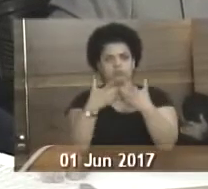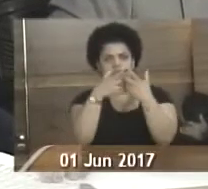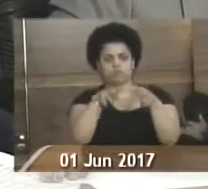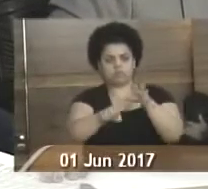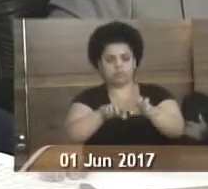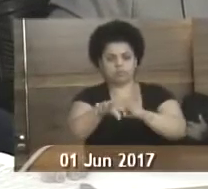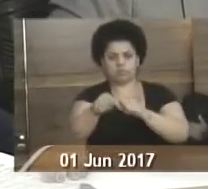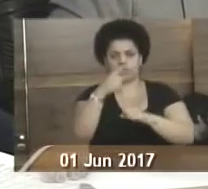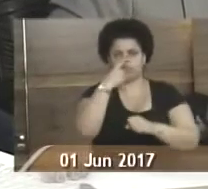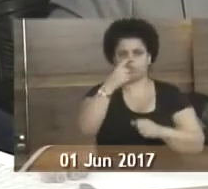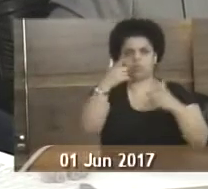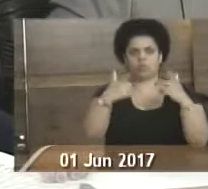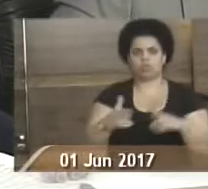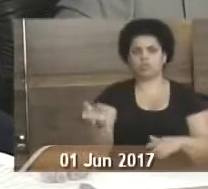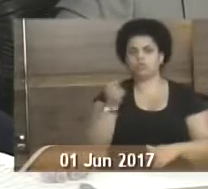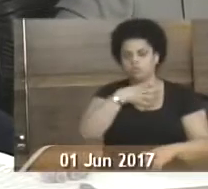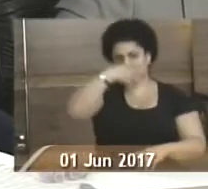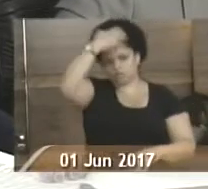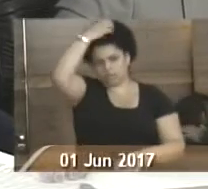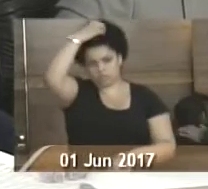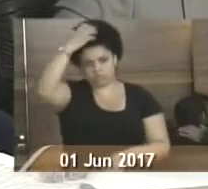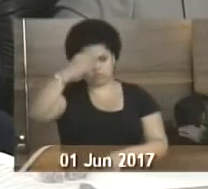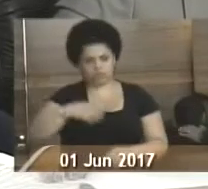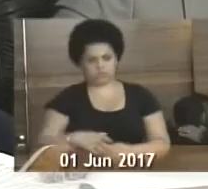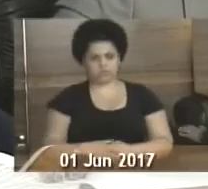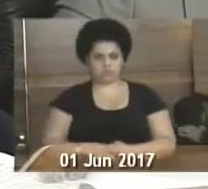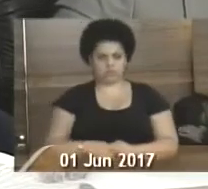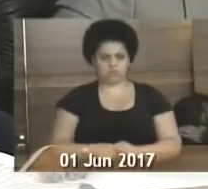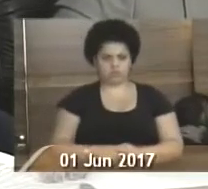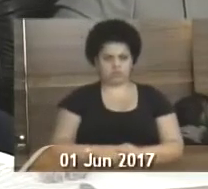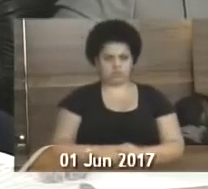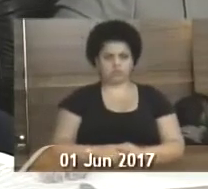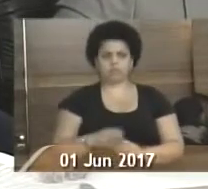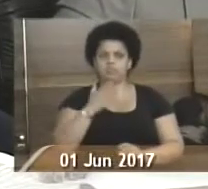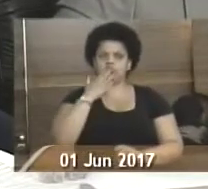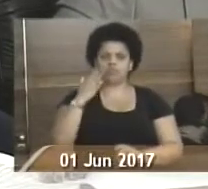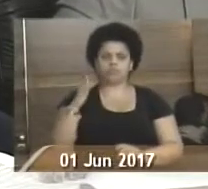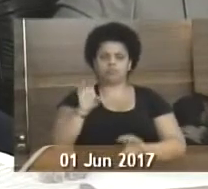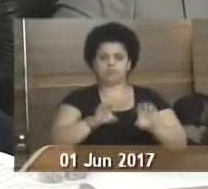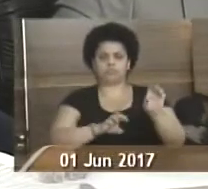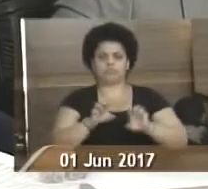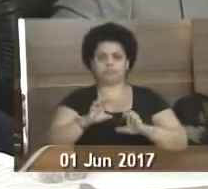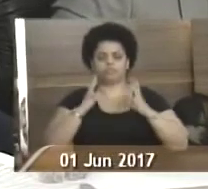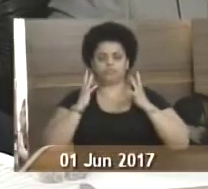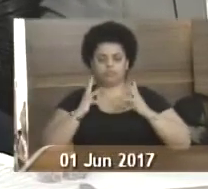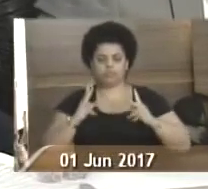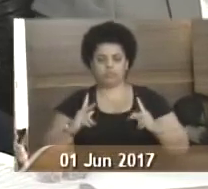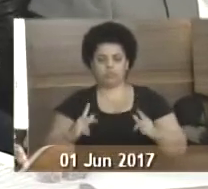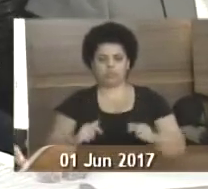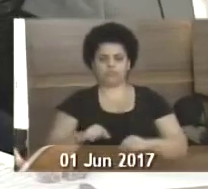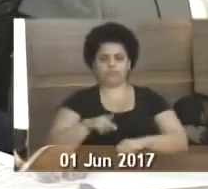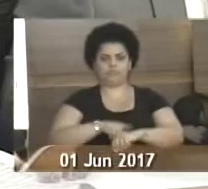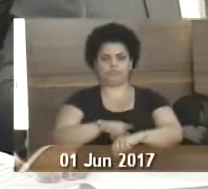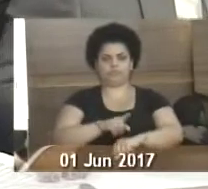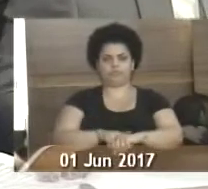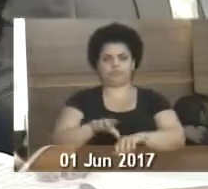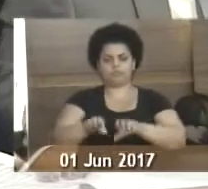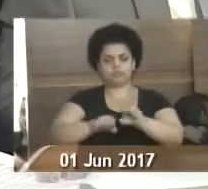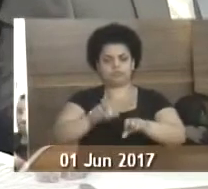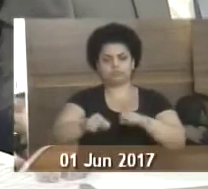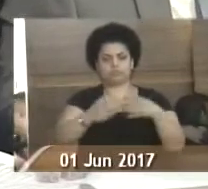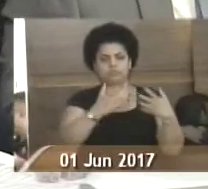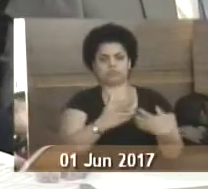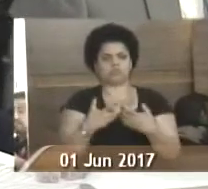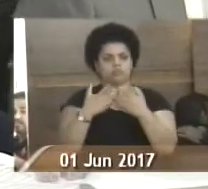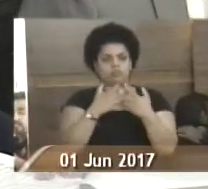Bela, no bairro Nova Angra. Requerimento 634, solicitando à empresa de serviço de limpeza urbana limpar os horários de coleta